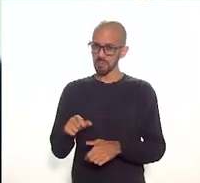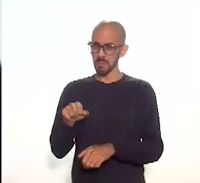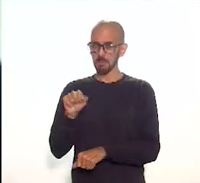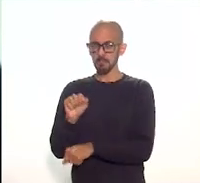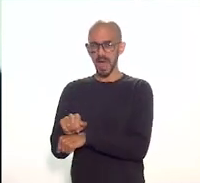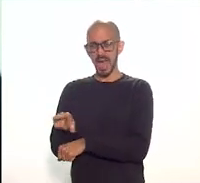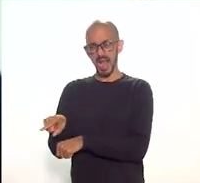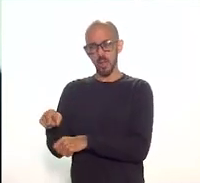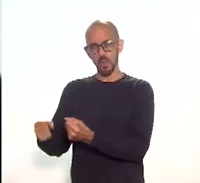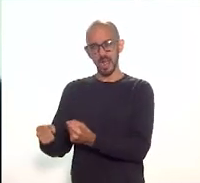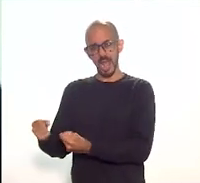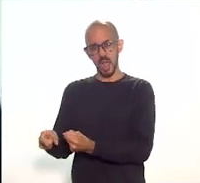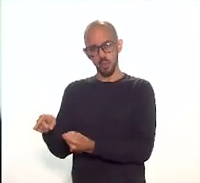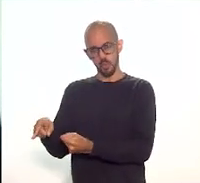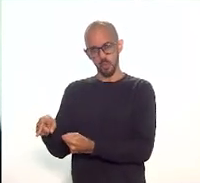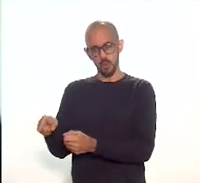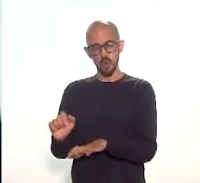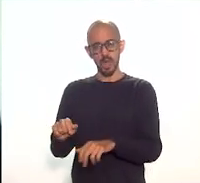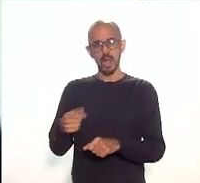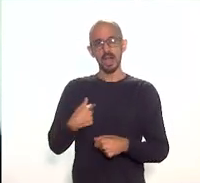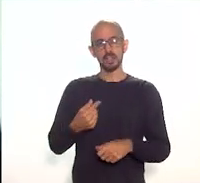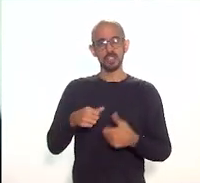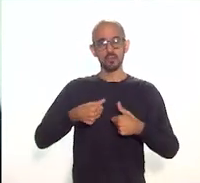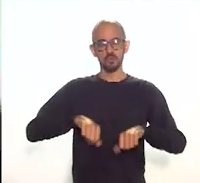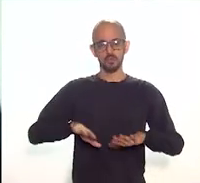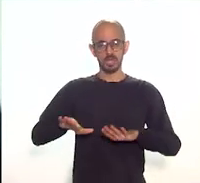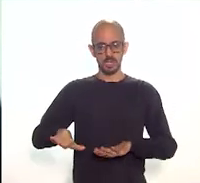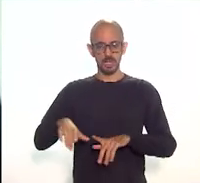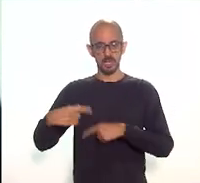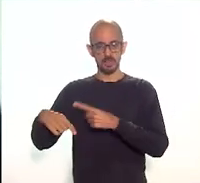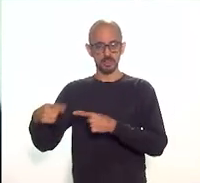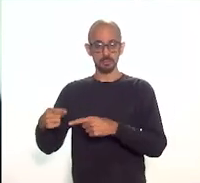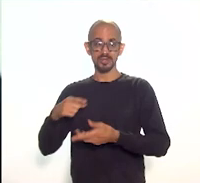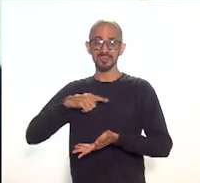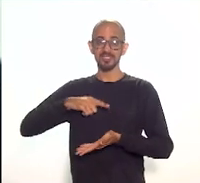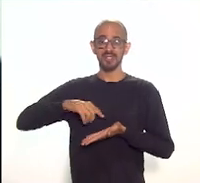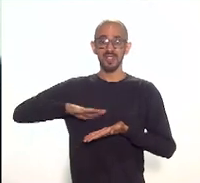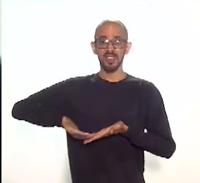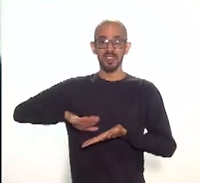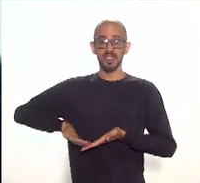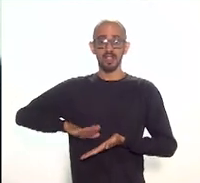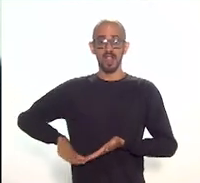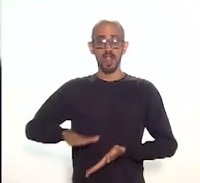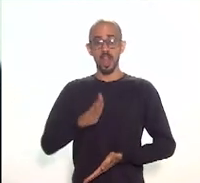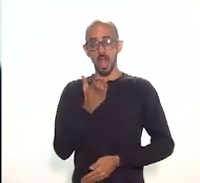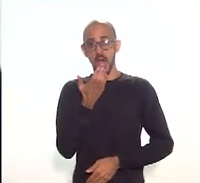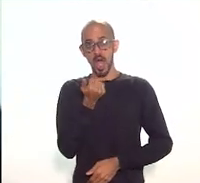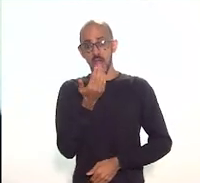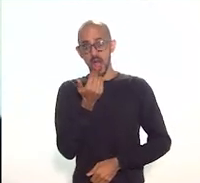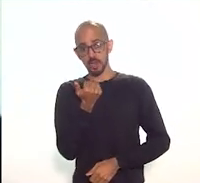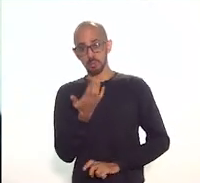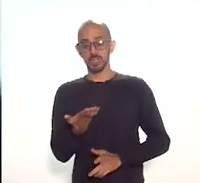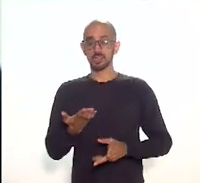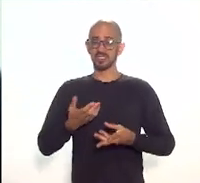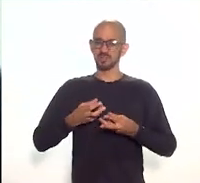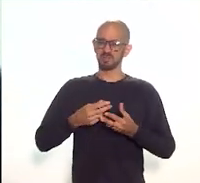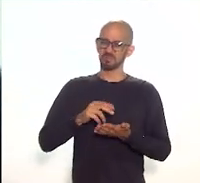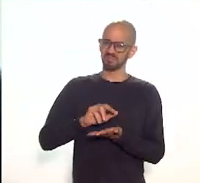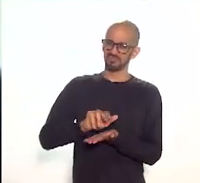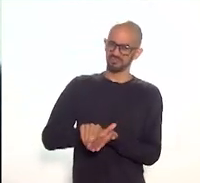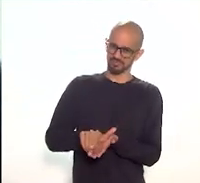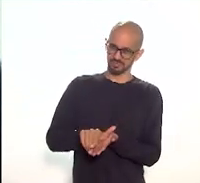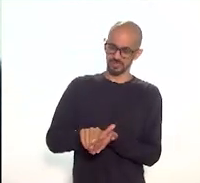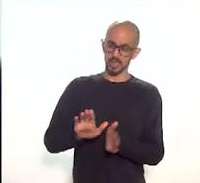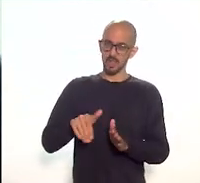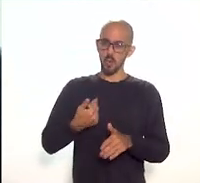chega lá ou você passa um período de tempo longo, você acaba tendo um custo de alimentação elevado. Então, a minha pergunta é,